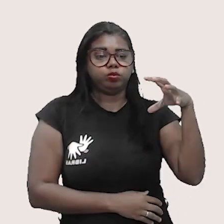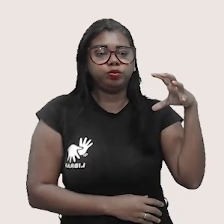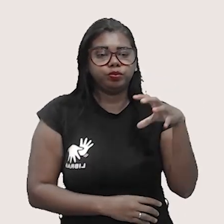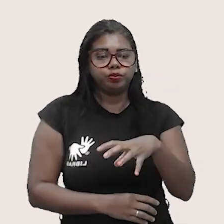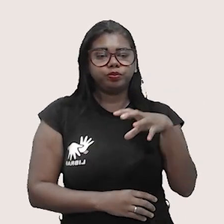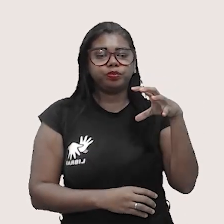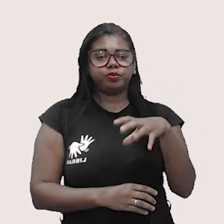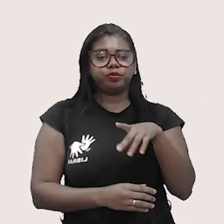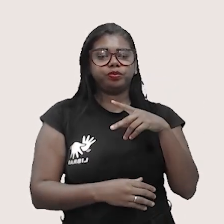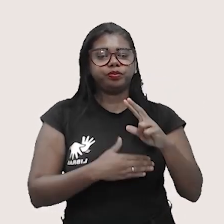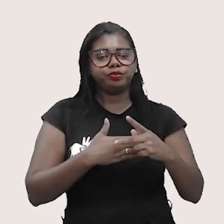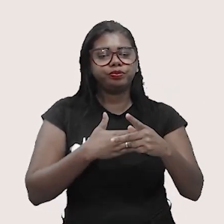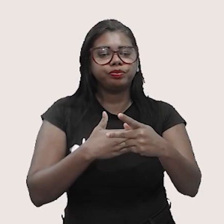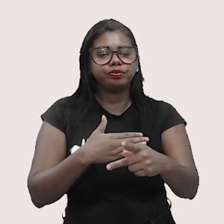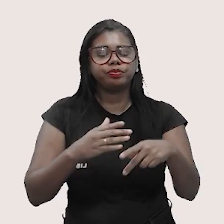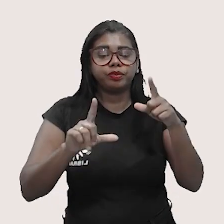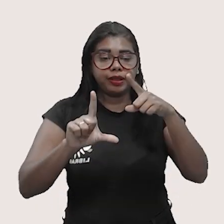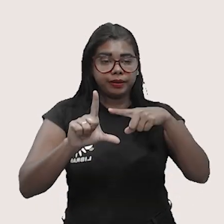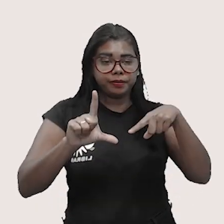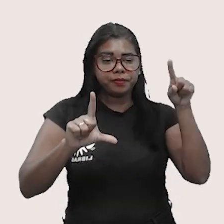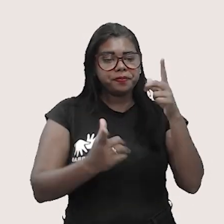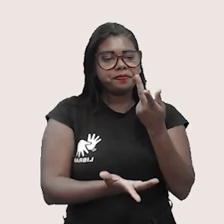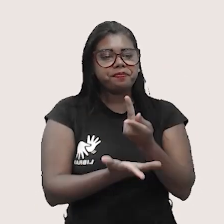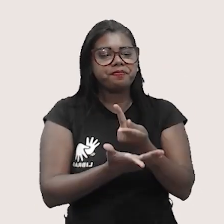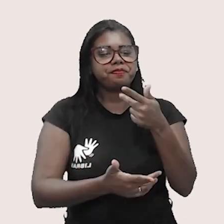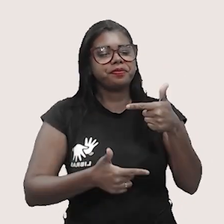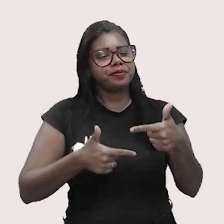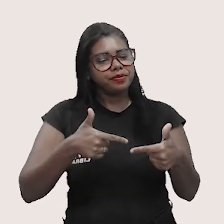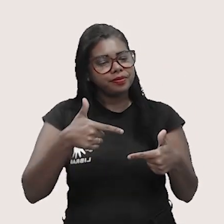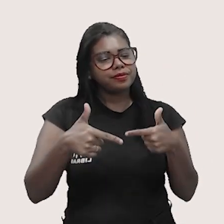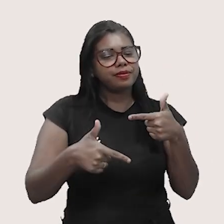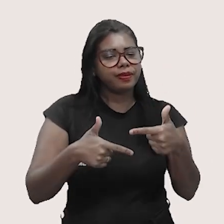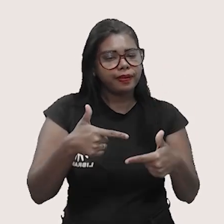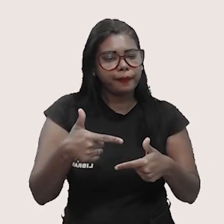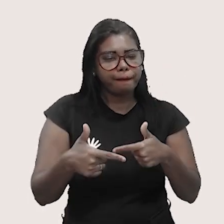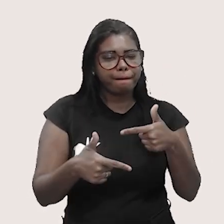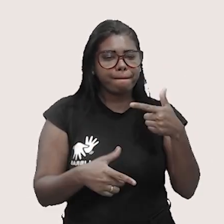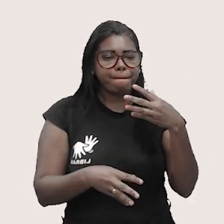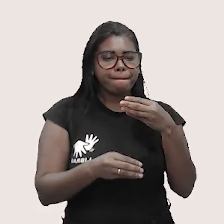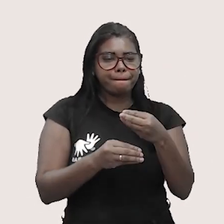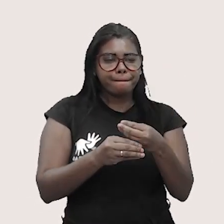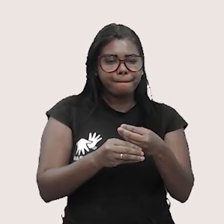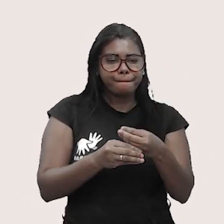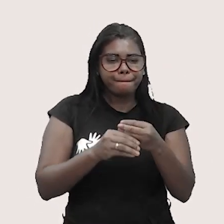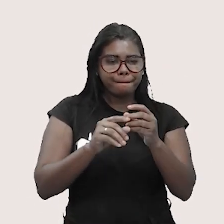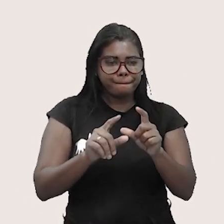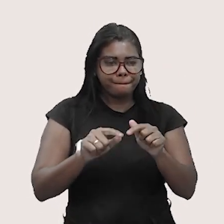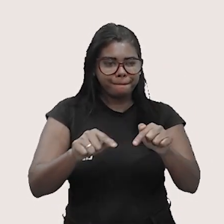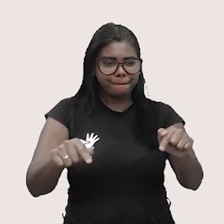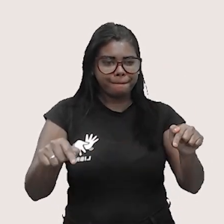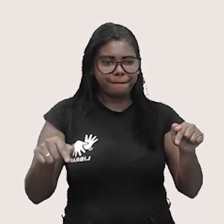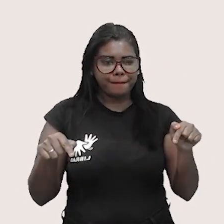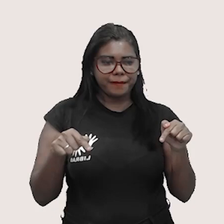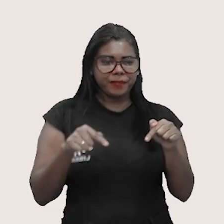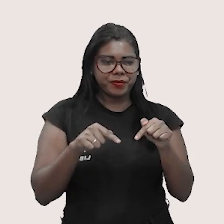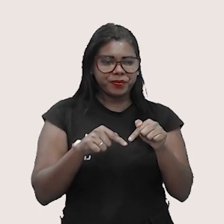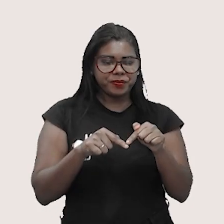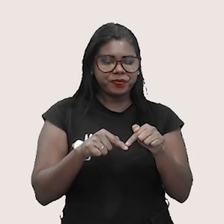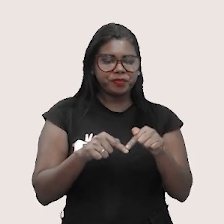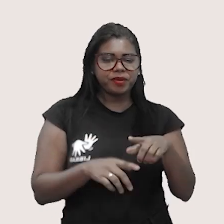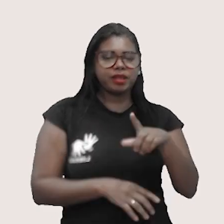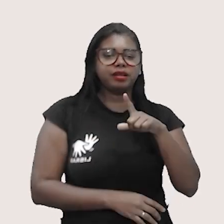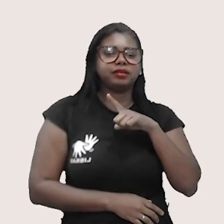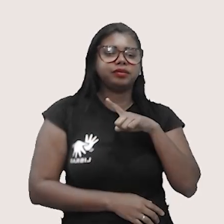é que nesse gráfico, o trabalho, ele vai ser obtido pela área. Então, quando nós temos uma